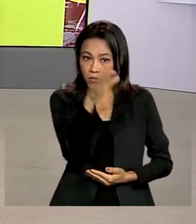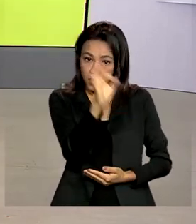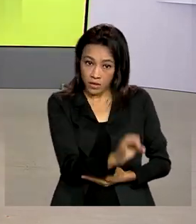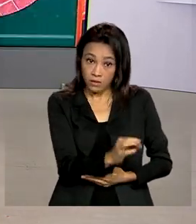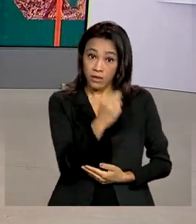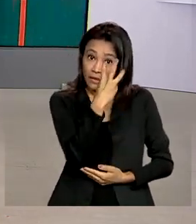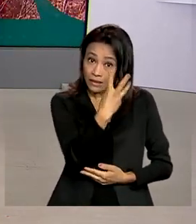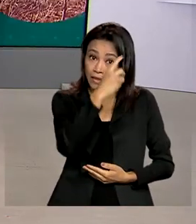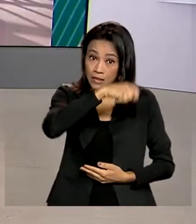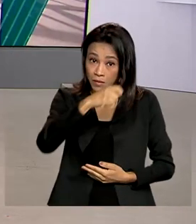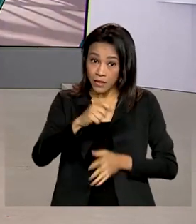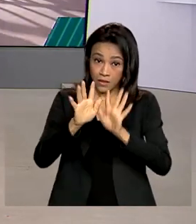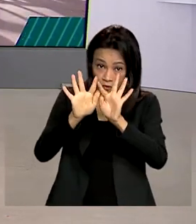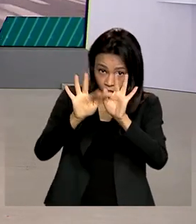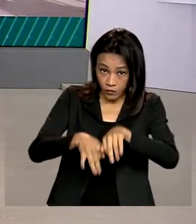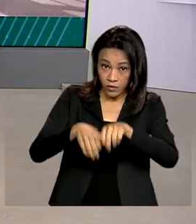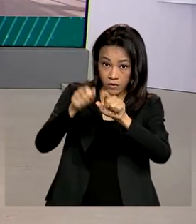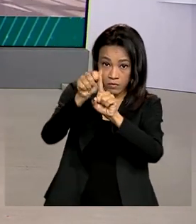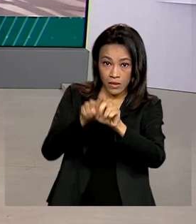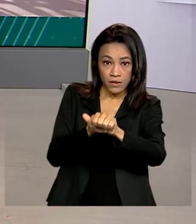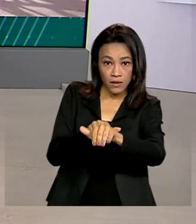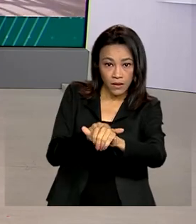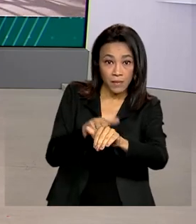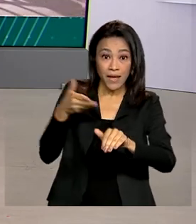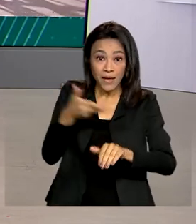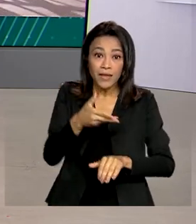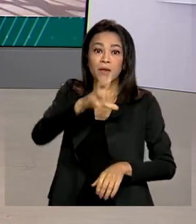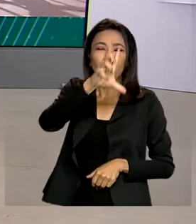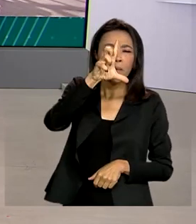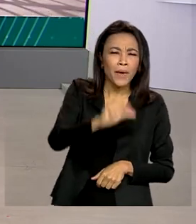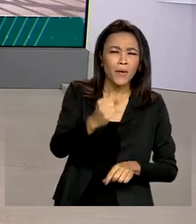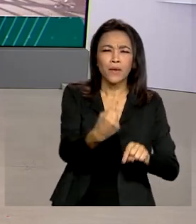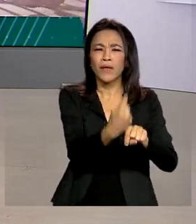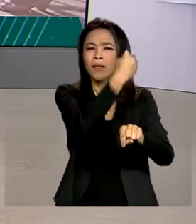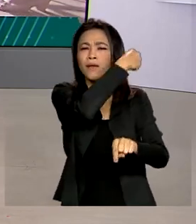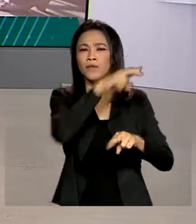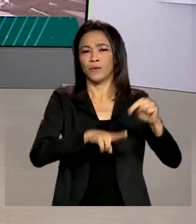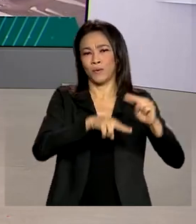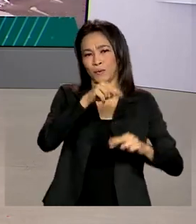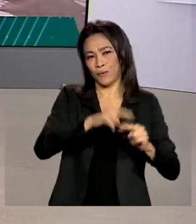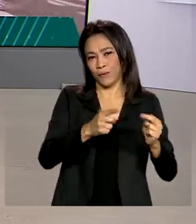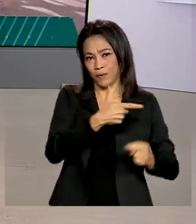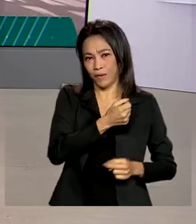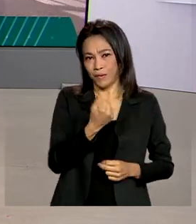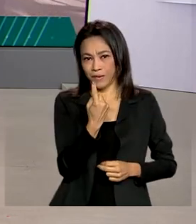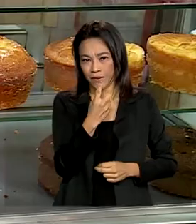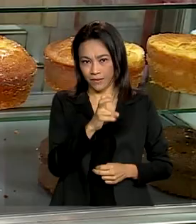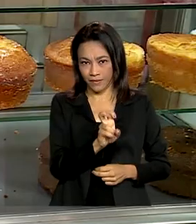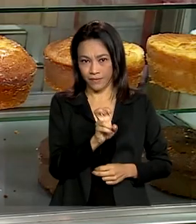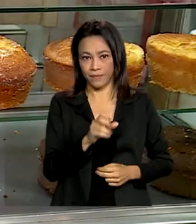trimestre encerrado em setembro. O índice é o menor desde junho de 2015.